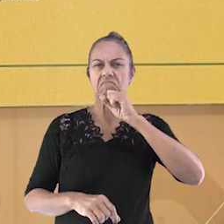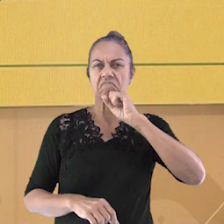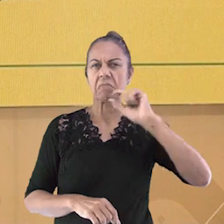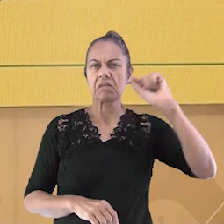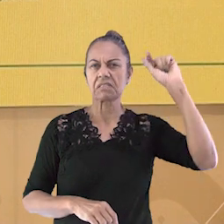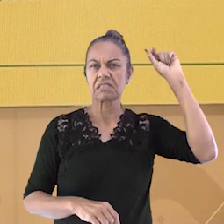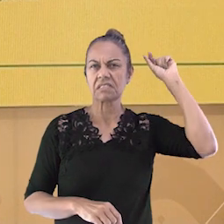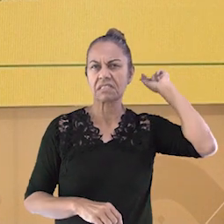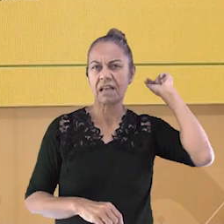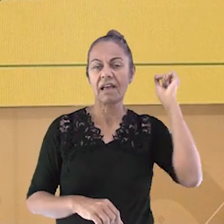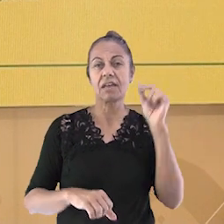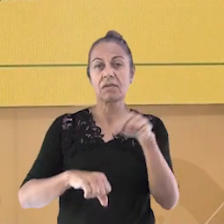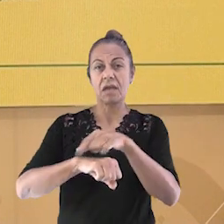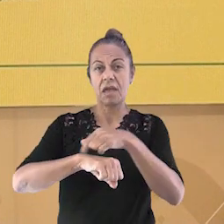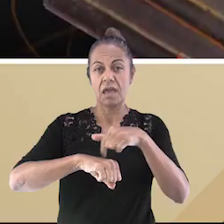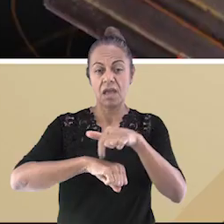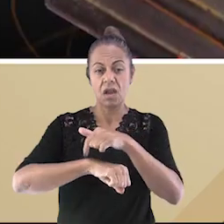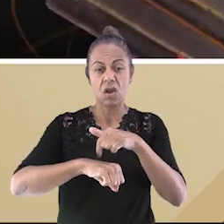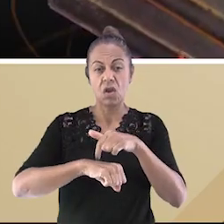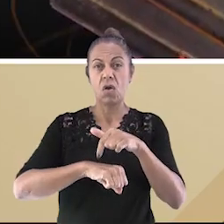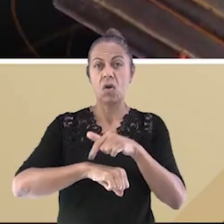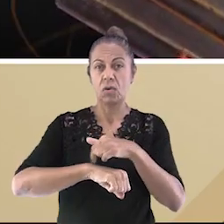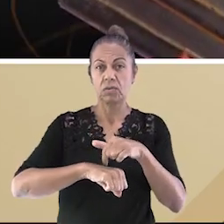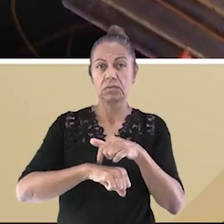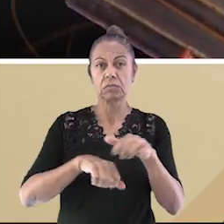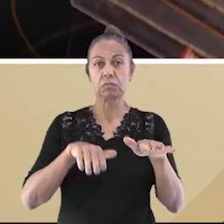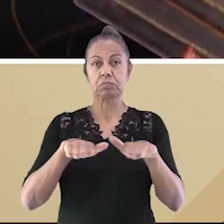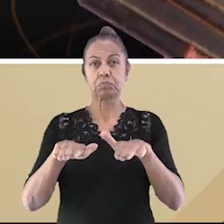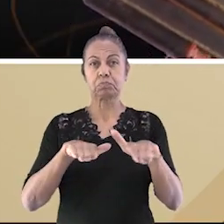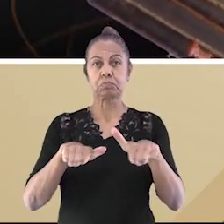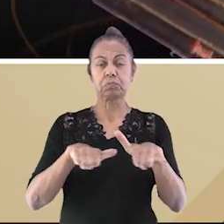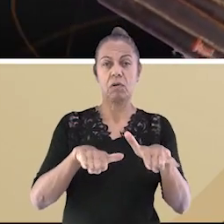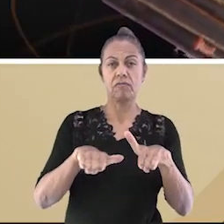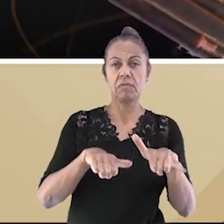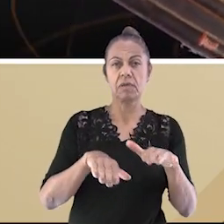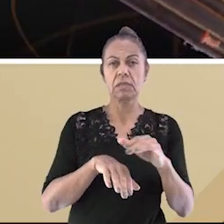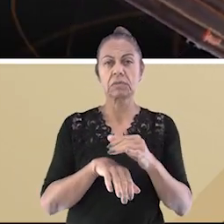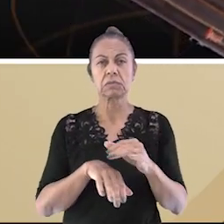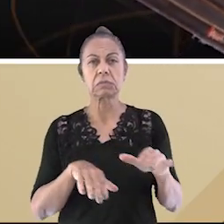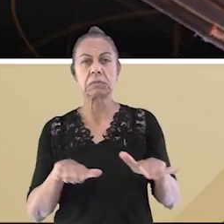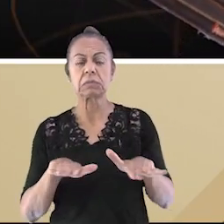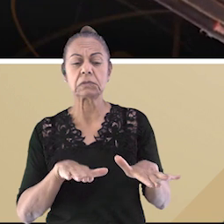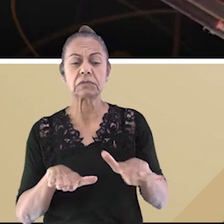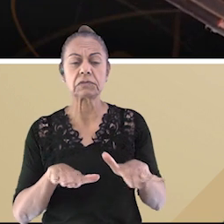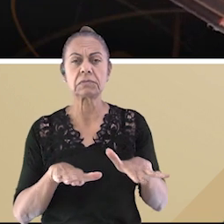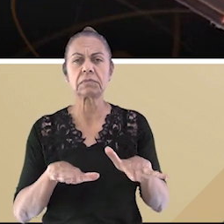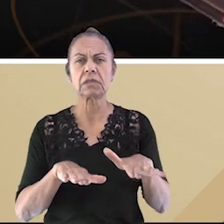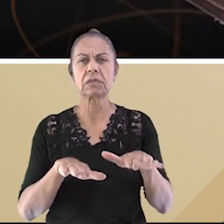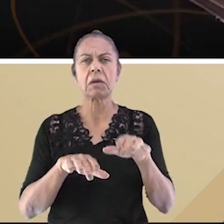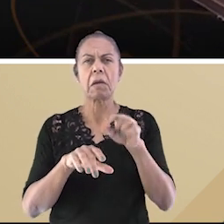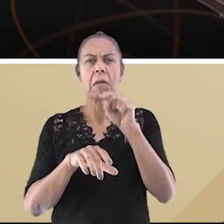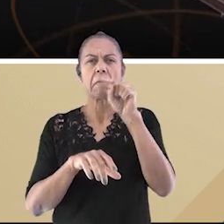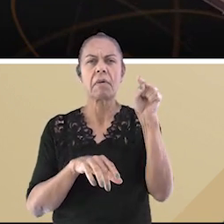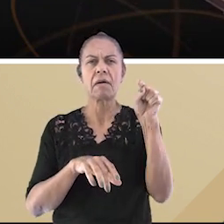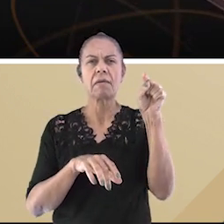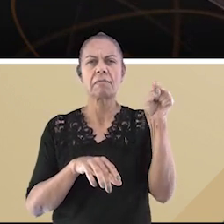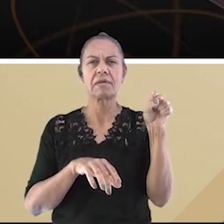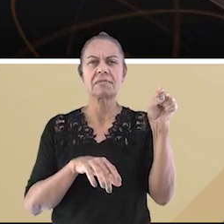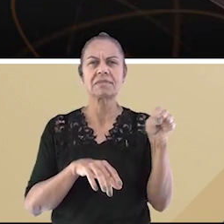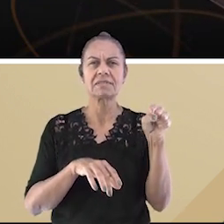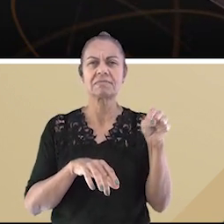assistir a um vídeo que mostra esse objeto. Você se lembra daqueles relógios antigos, grandes? O mecanismo deles era